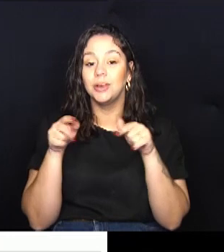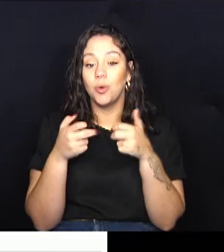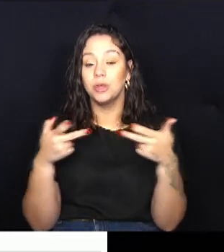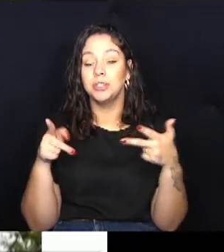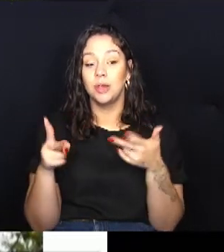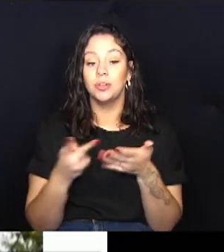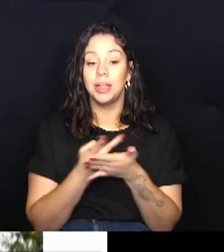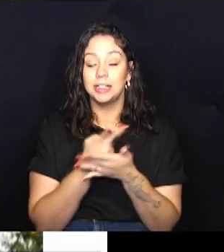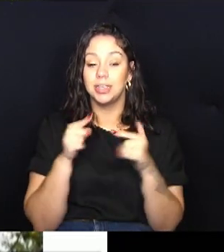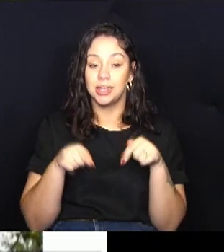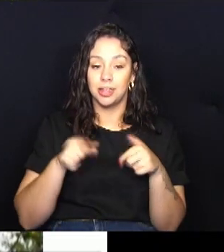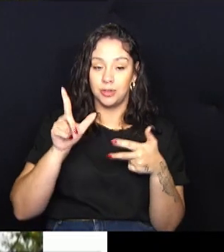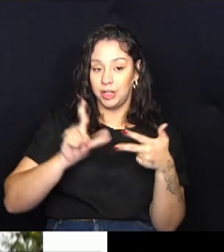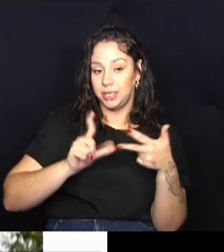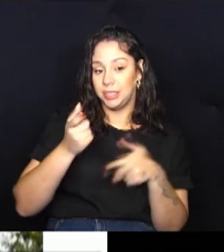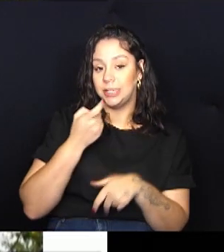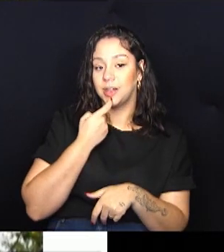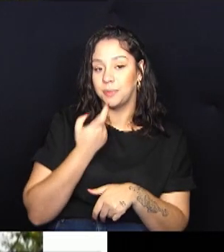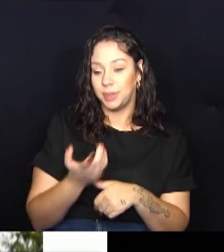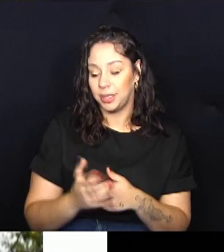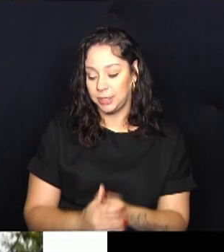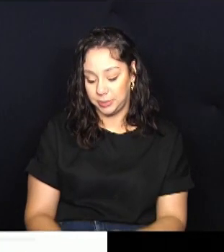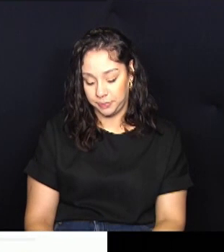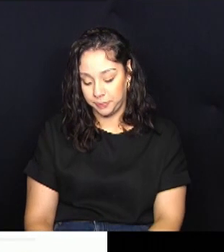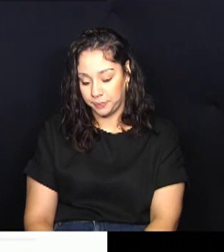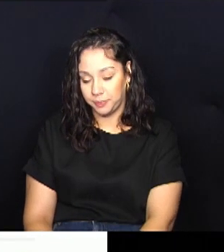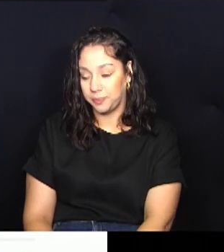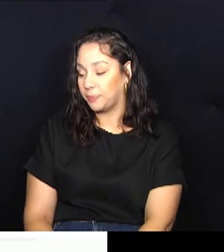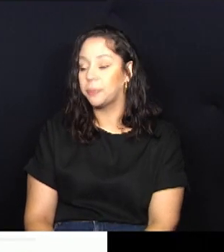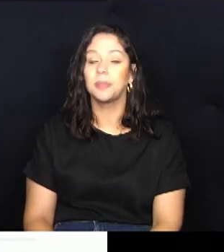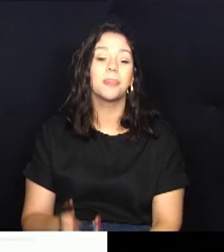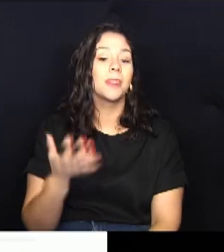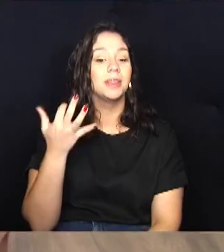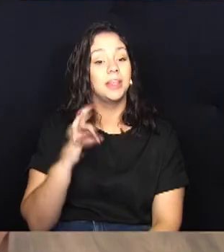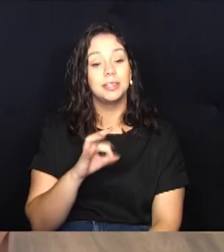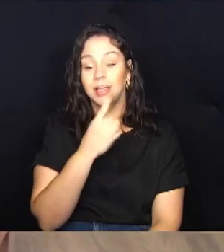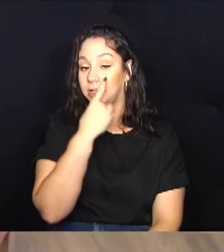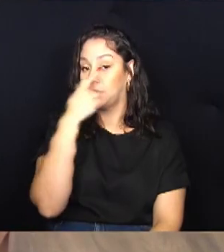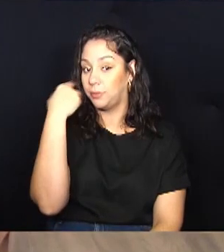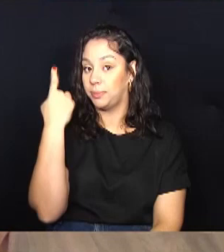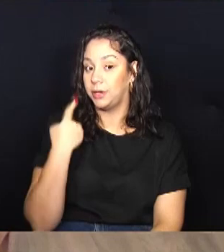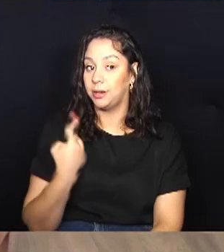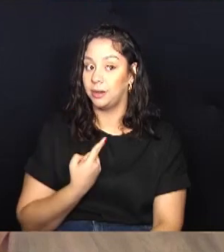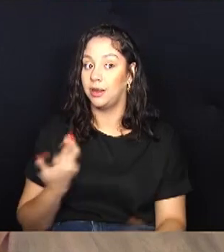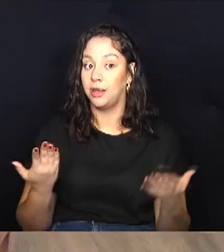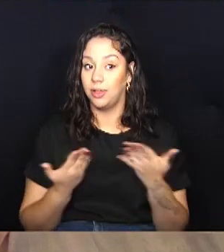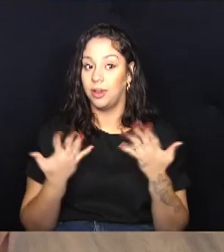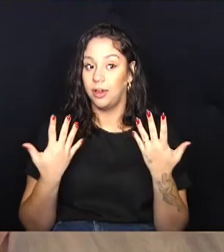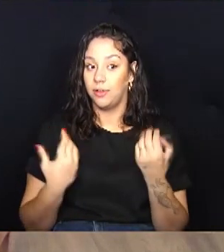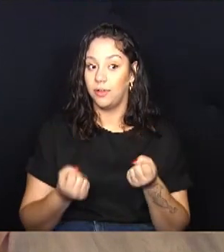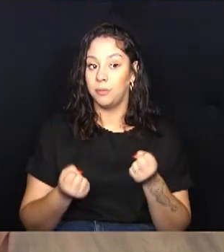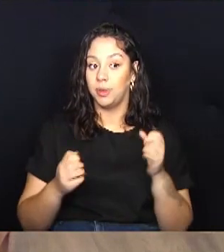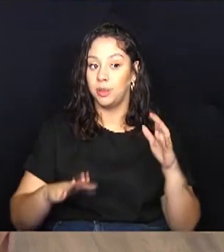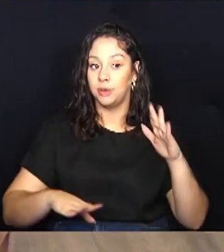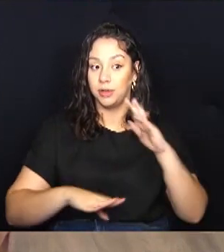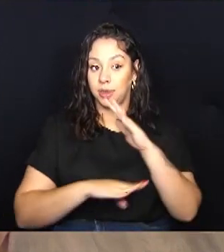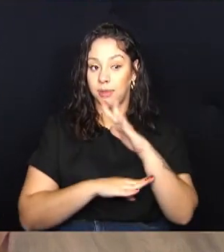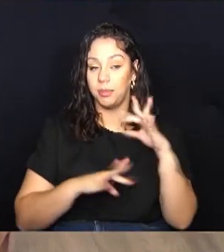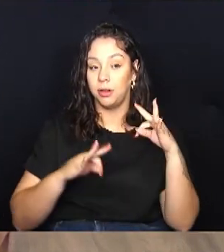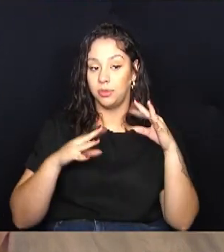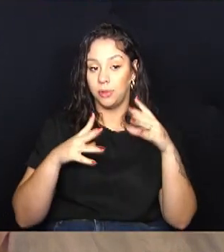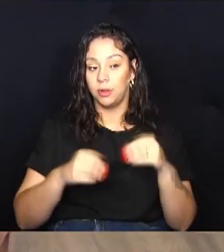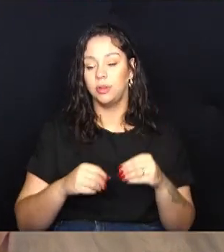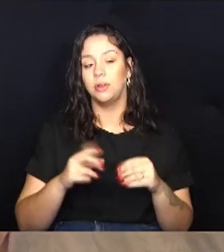aqui no Legislativo Campineiro. Tá certo, então, Mirna Abreu. E a gente vai falar aqui, viu, no nosso Câmara Total, sobre a Copa do Mundo